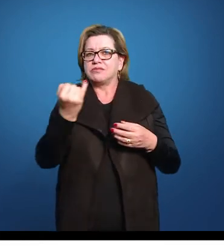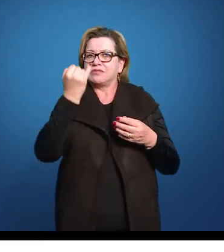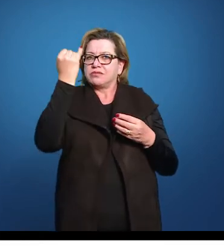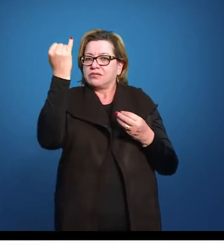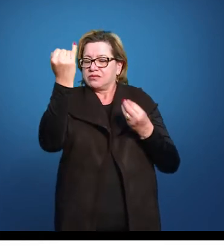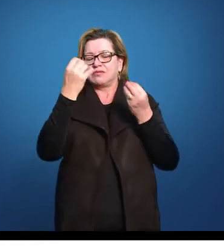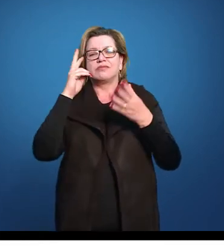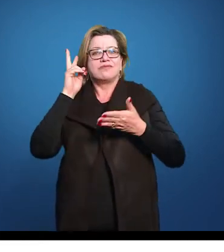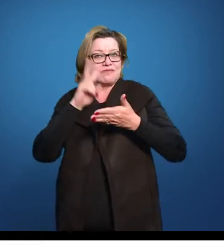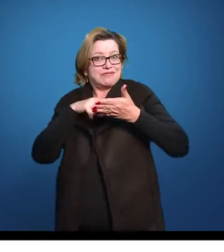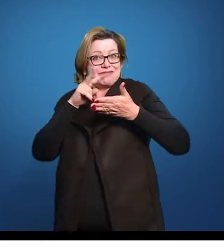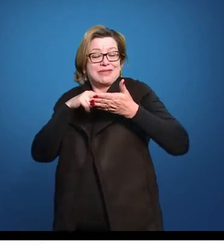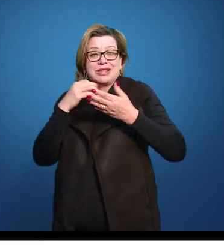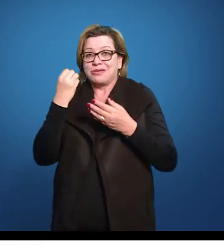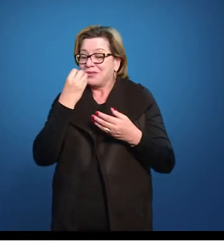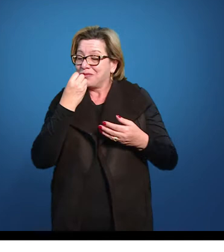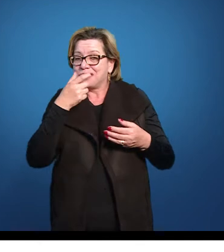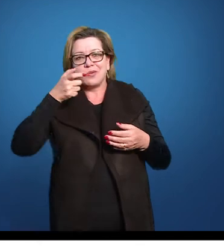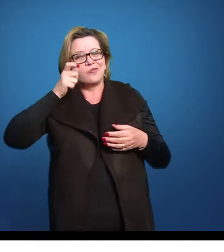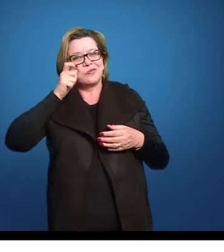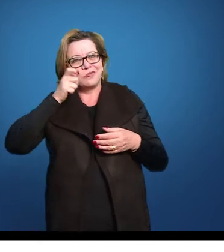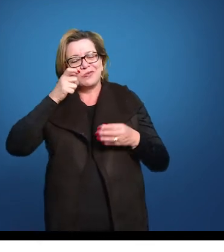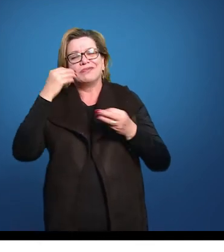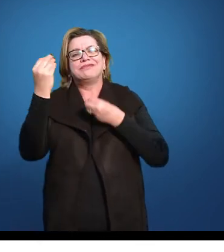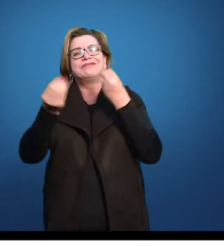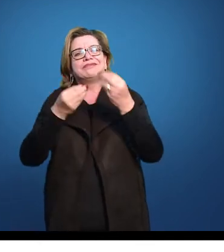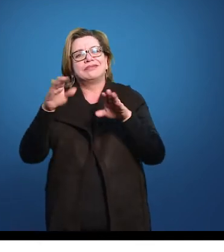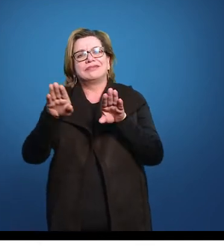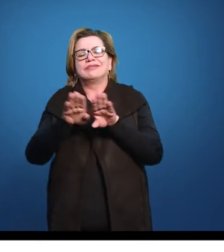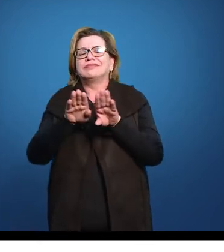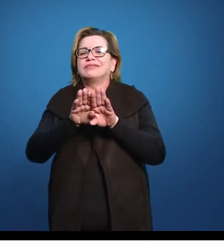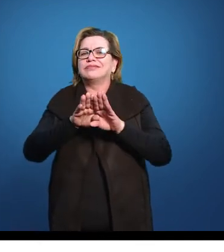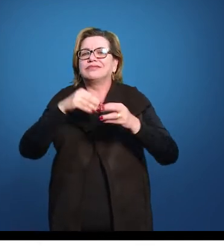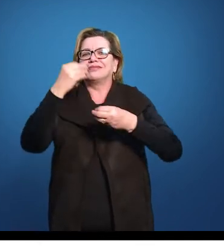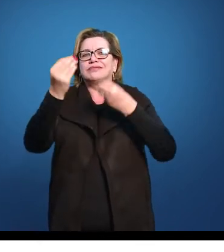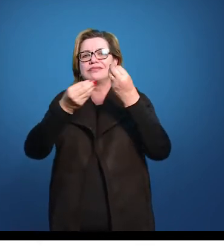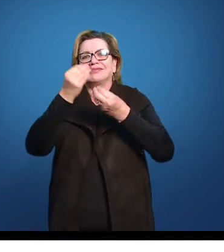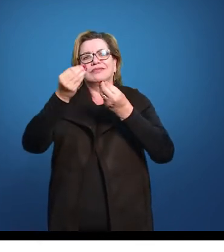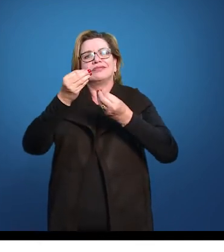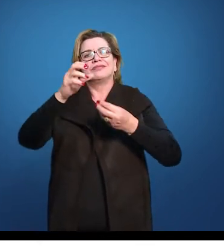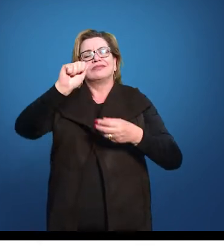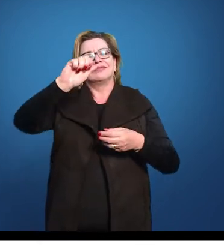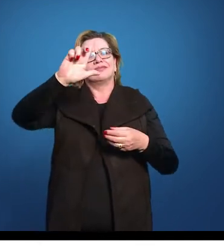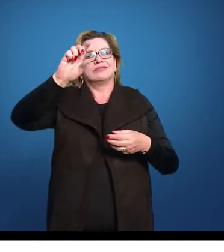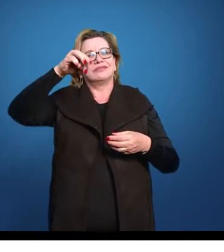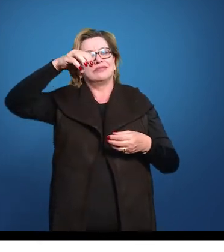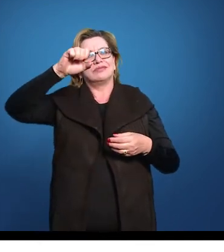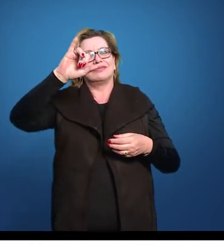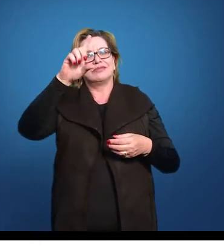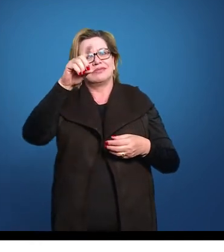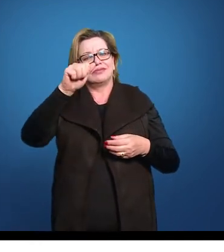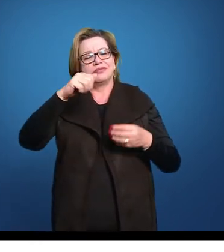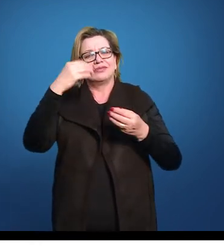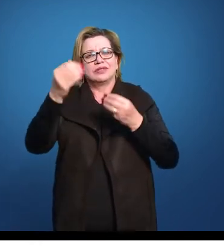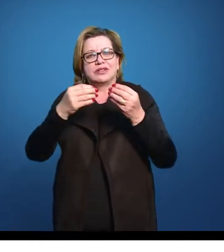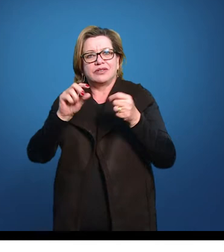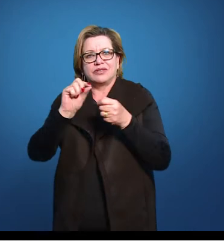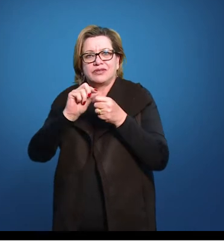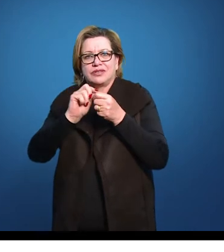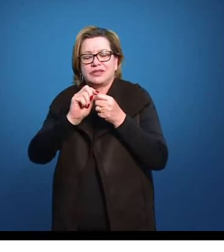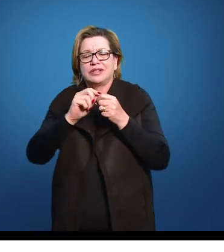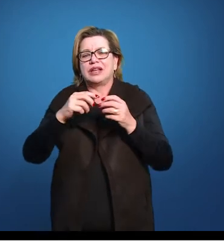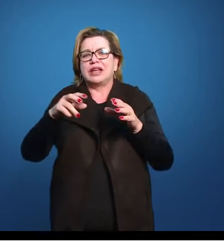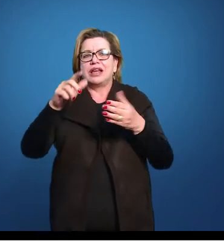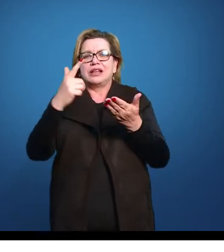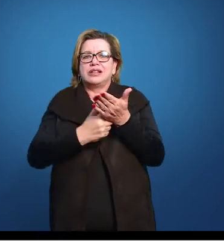O Manuel Antônio de Almeida, que vai construir uma obra bastante especial, digamos assim, dentro desse romantismo, que é As Memórias de um